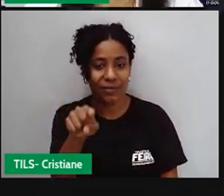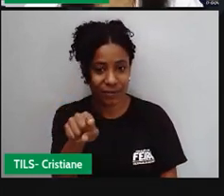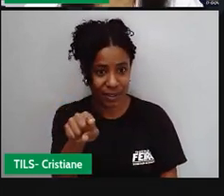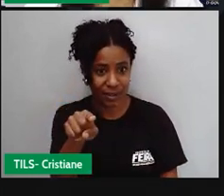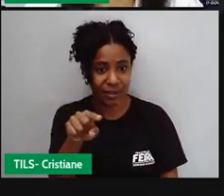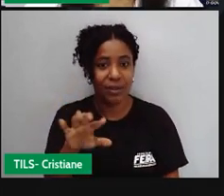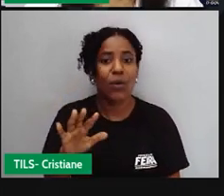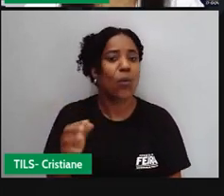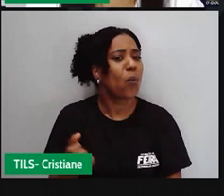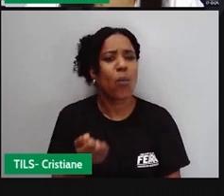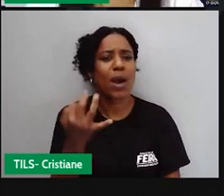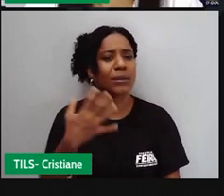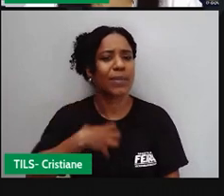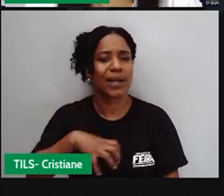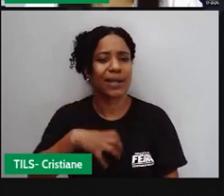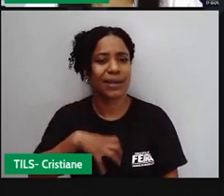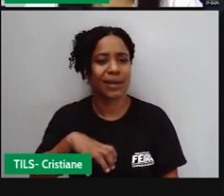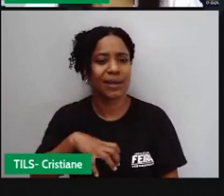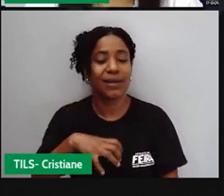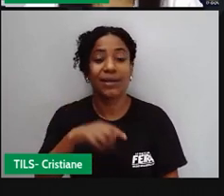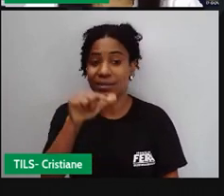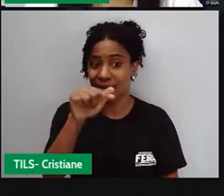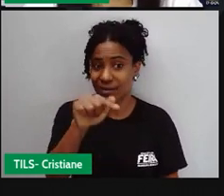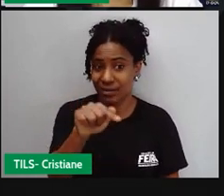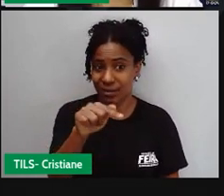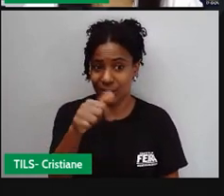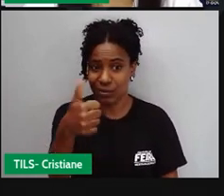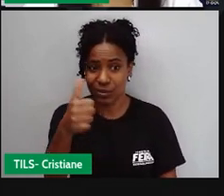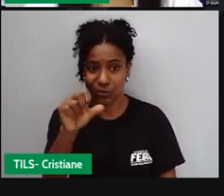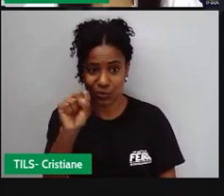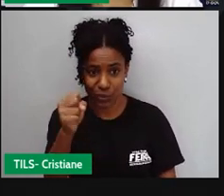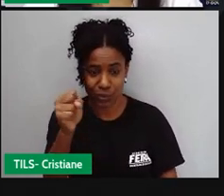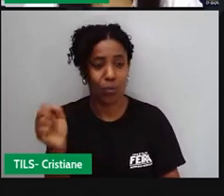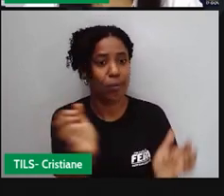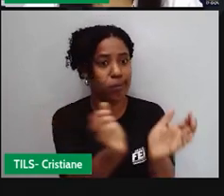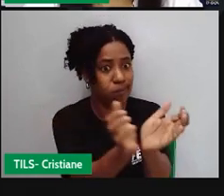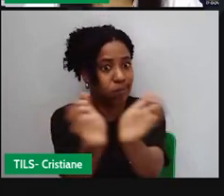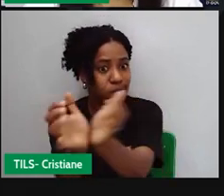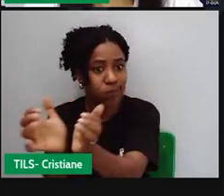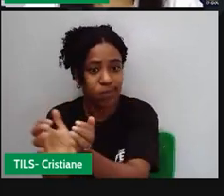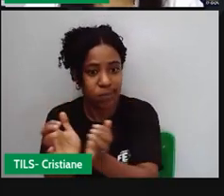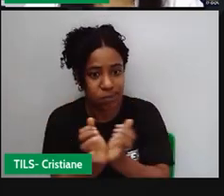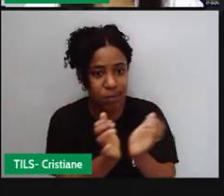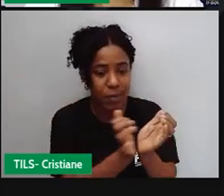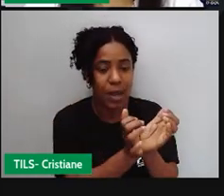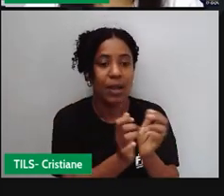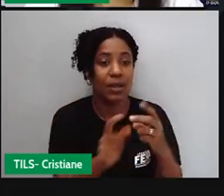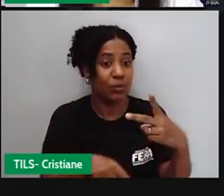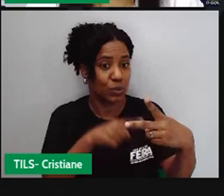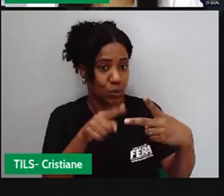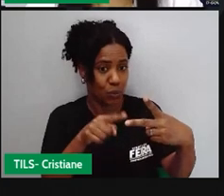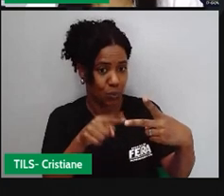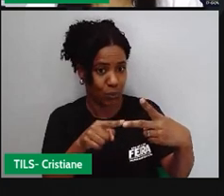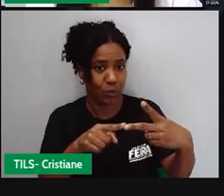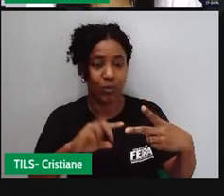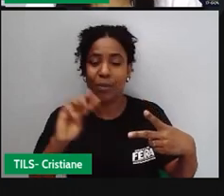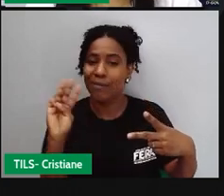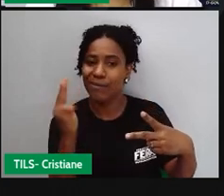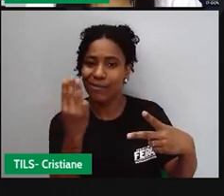comunidades remanescentes de quilombos. Em segundo lugar aparece o Maranhão, com